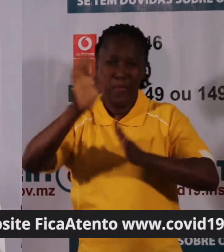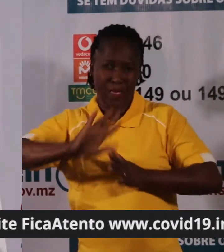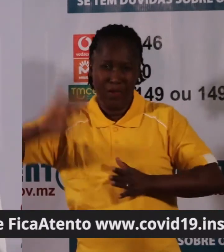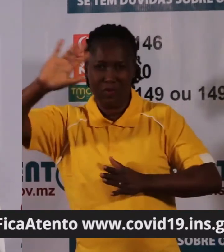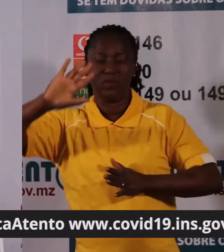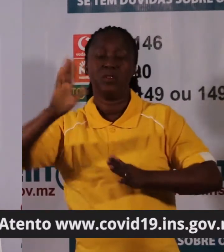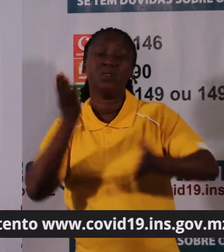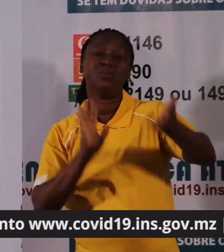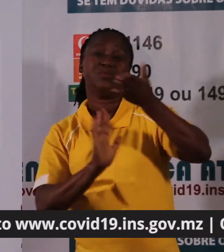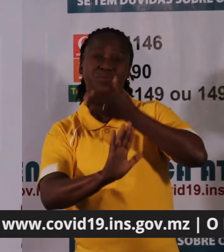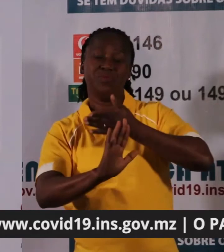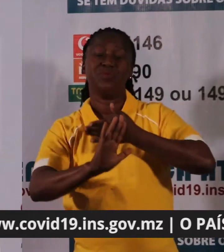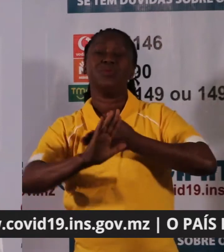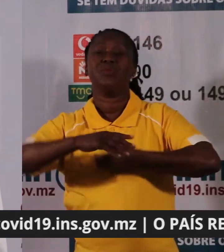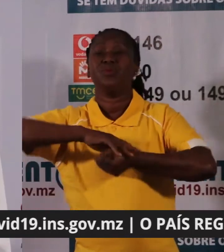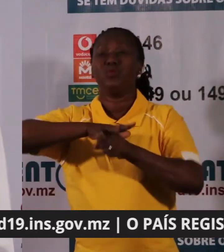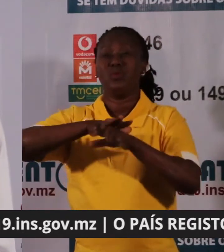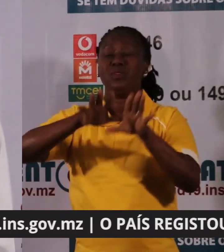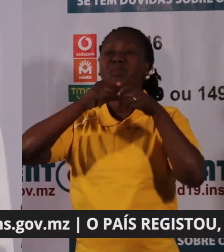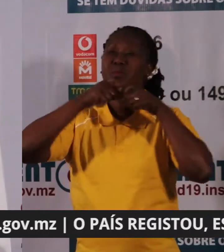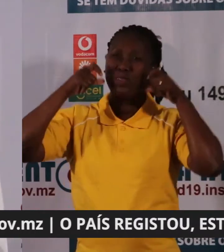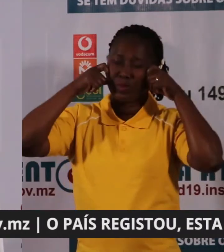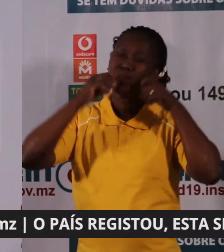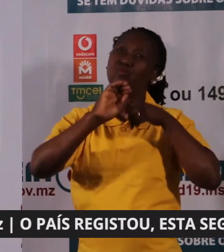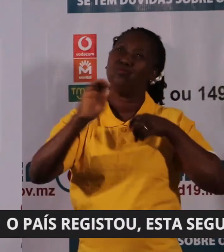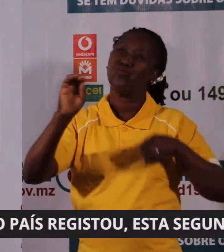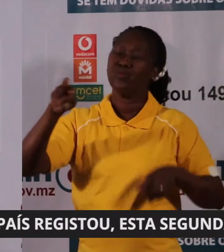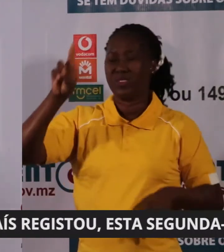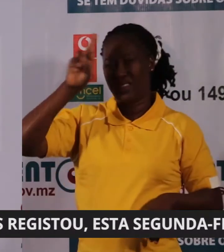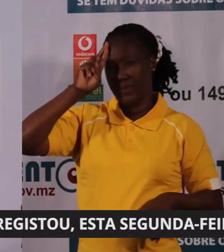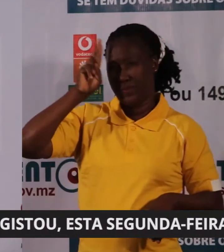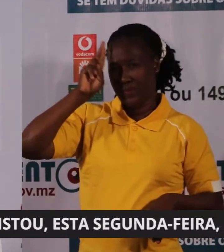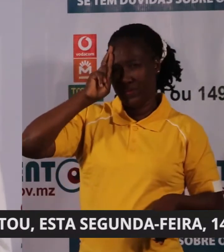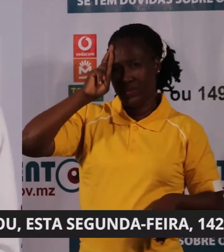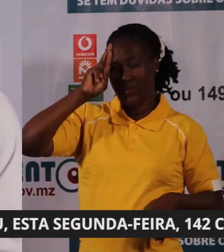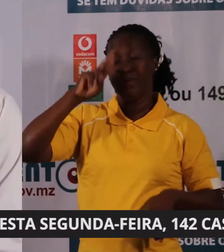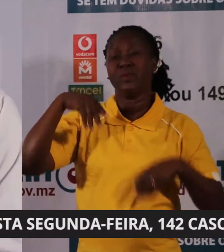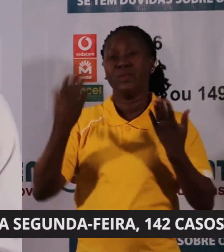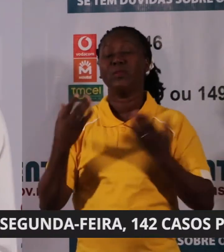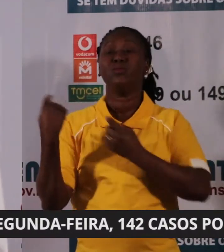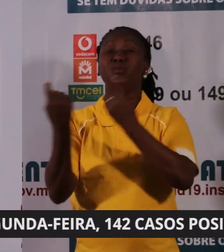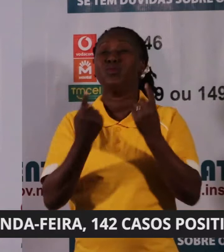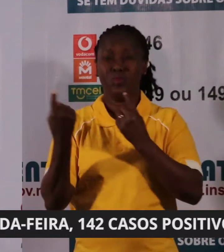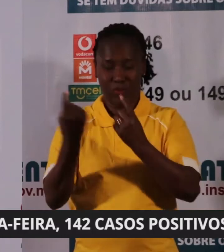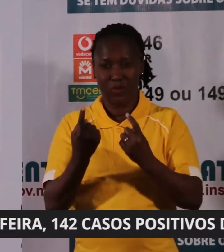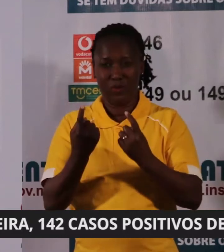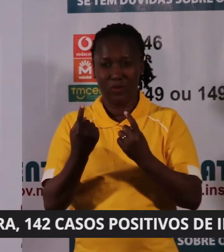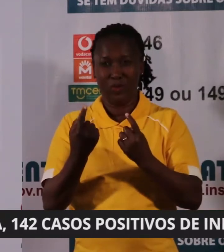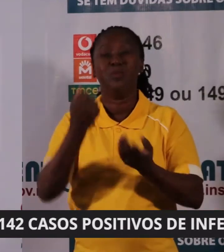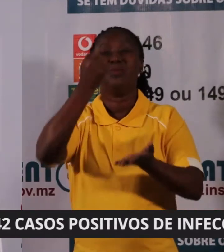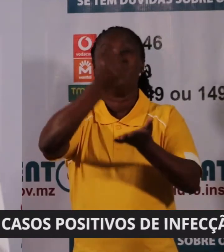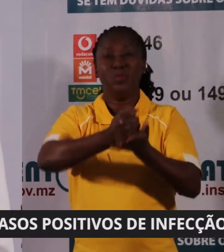-19 em Moçambique, recordar que são critérios para definir o padrão de